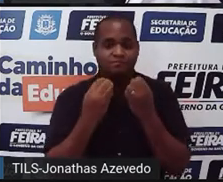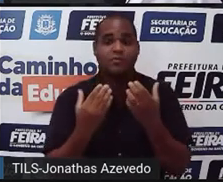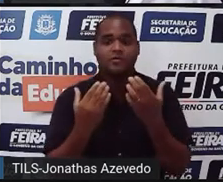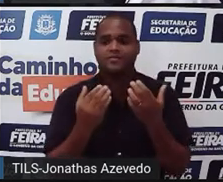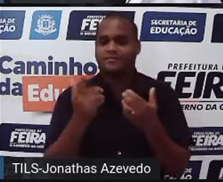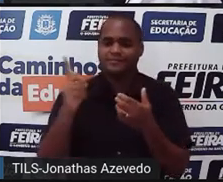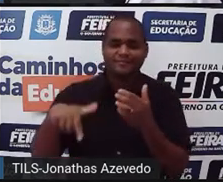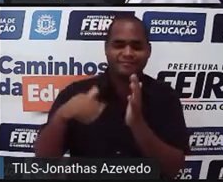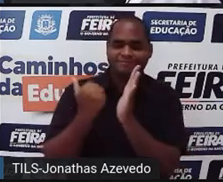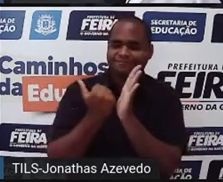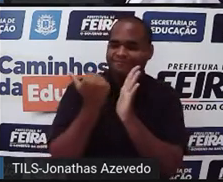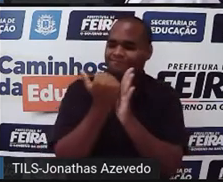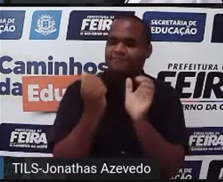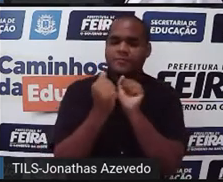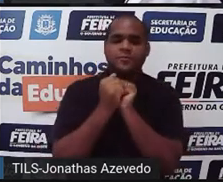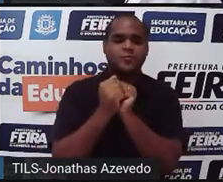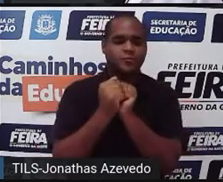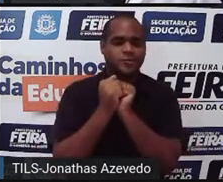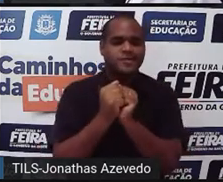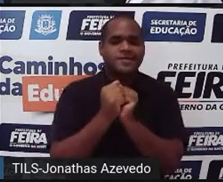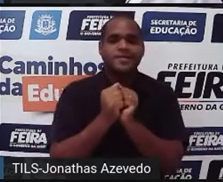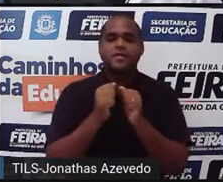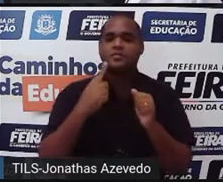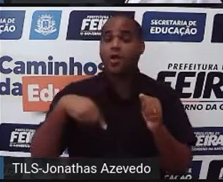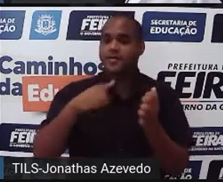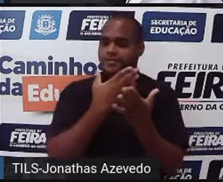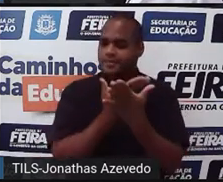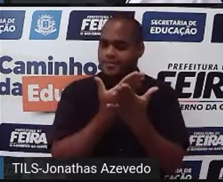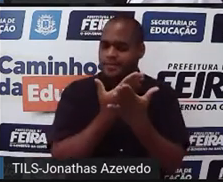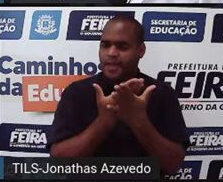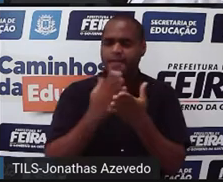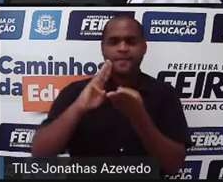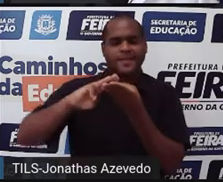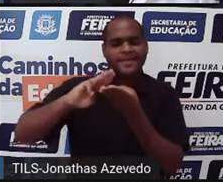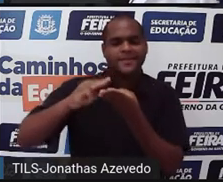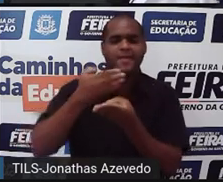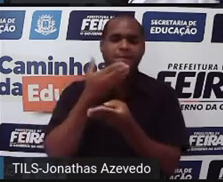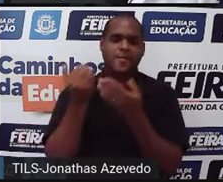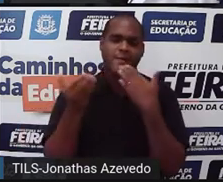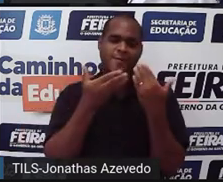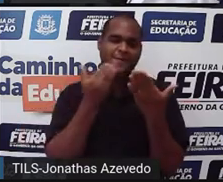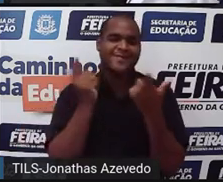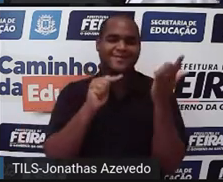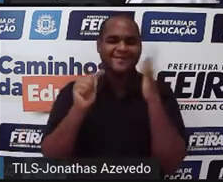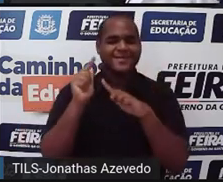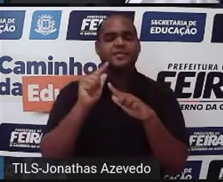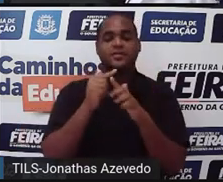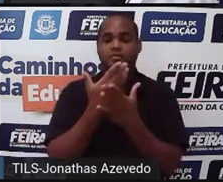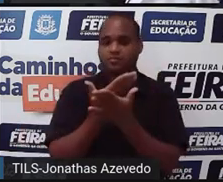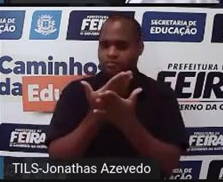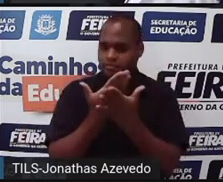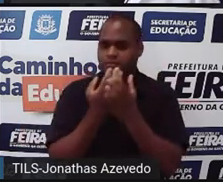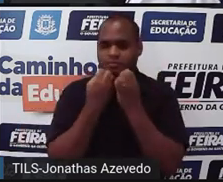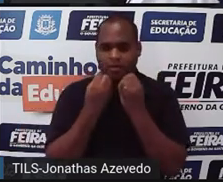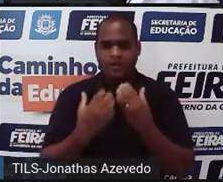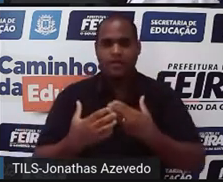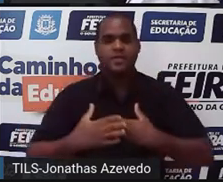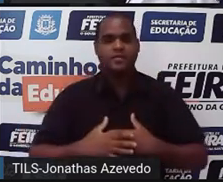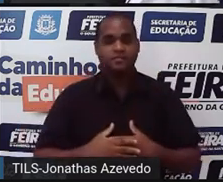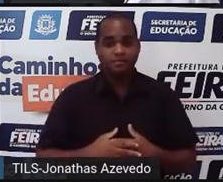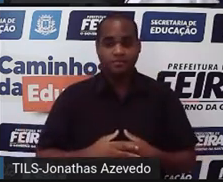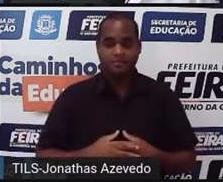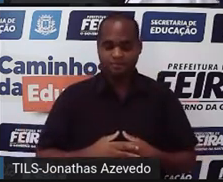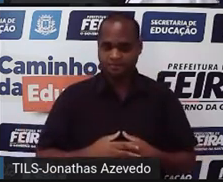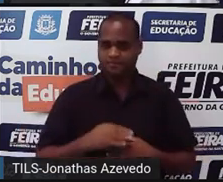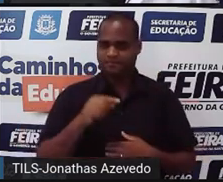uma vez juntinhos estudarmos matemática da melhor maneira que a gente conseguir estudar por aqui, tá bom? E essa